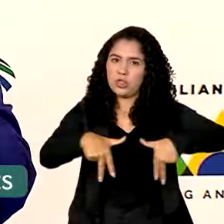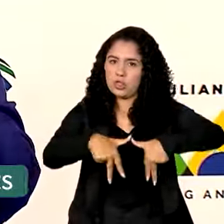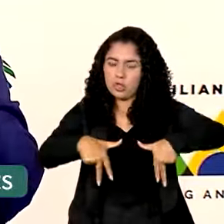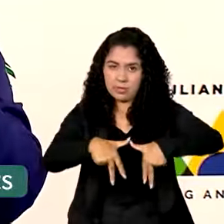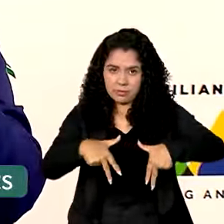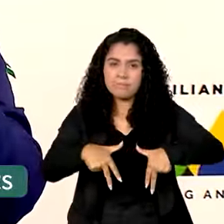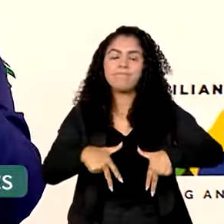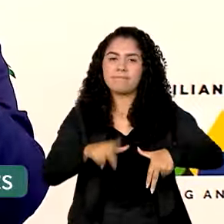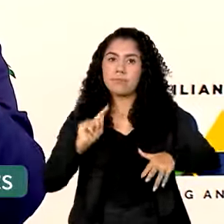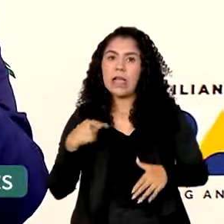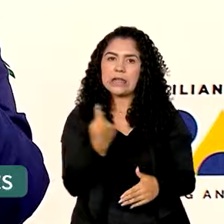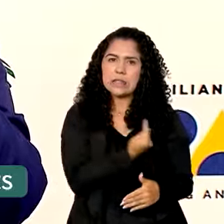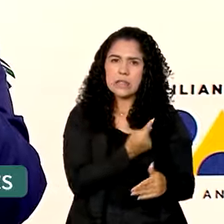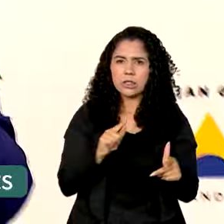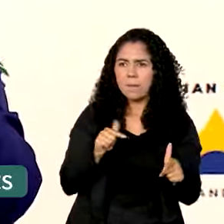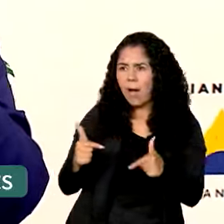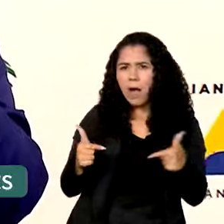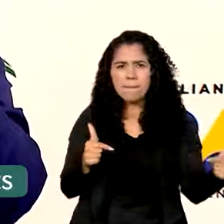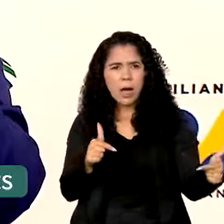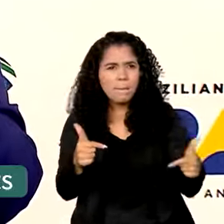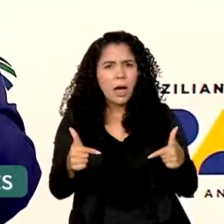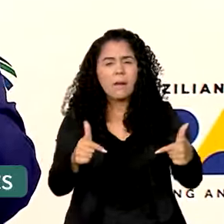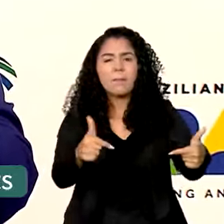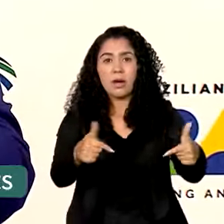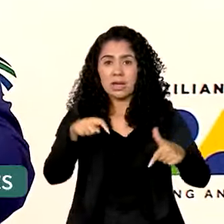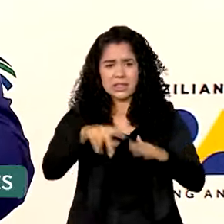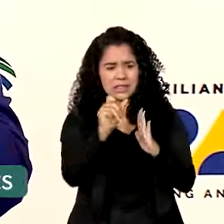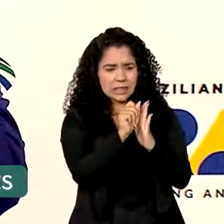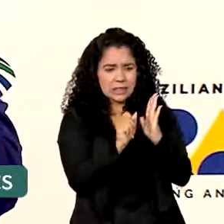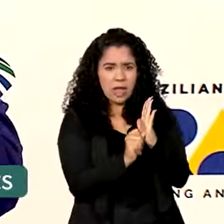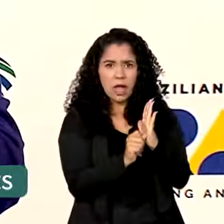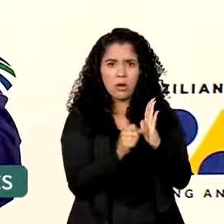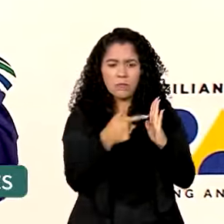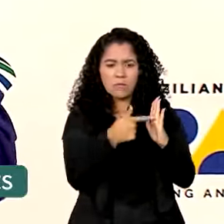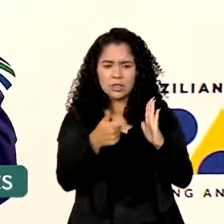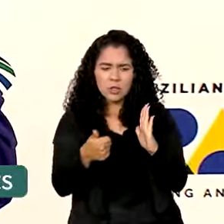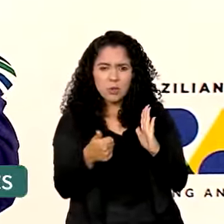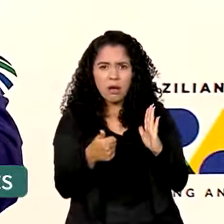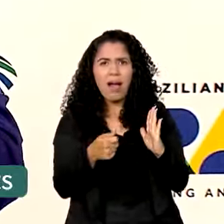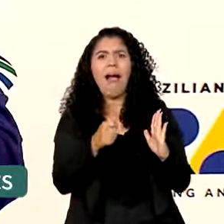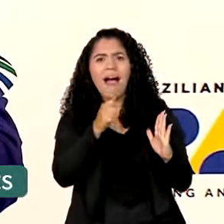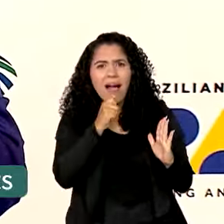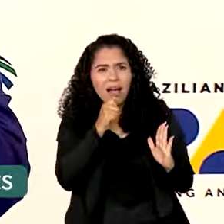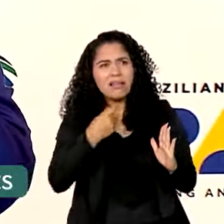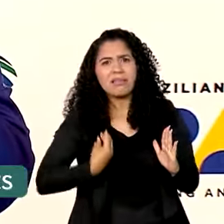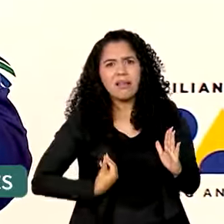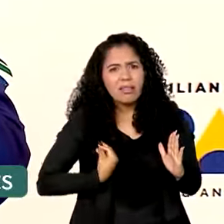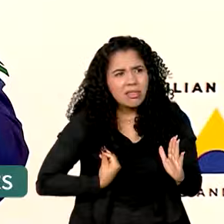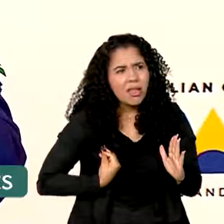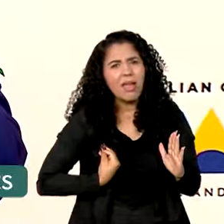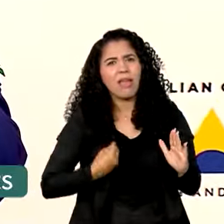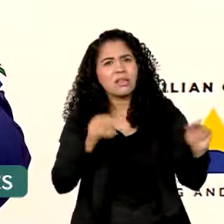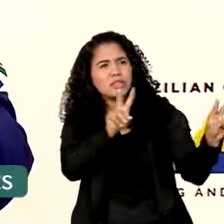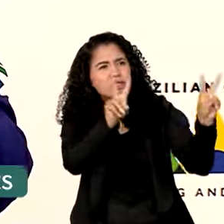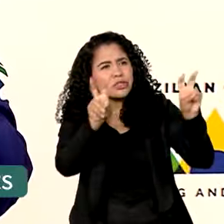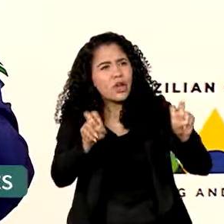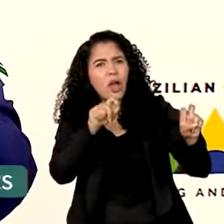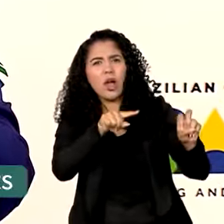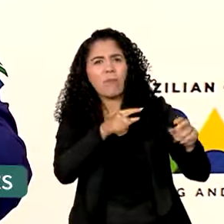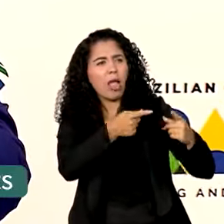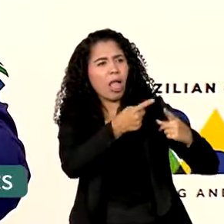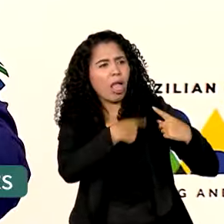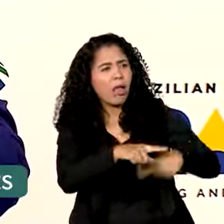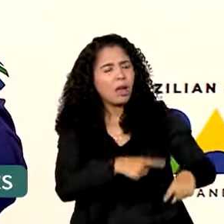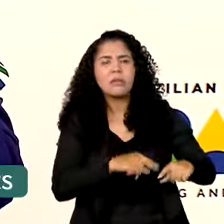perspectiva que não é possível que, pelo século XXI, se haja qualquer retrocesso naquilo que foi uma